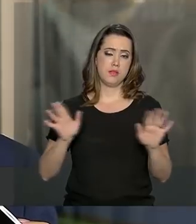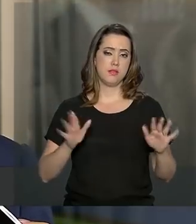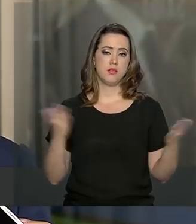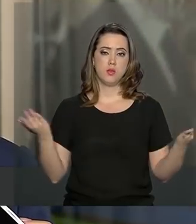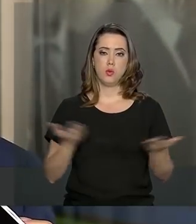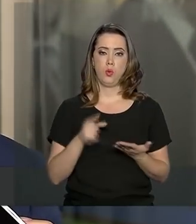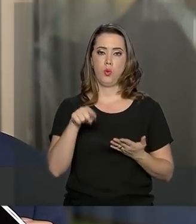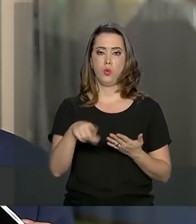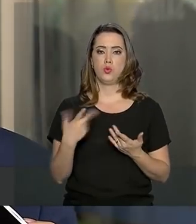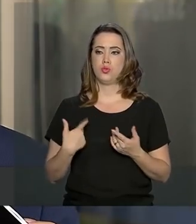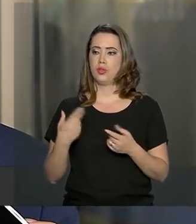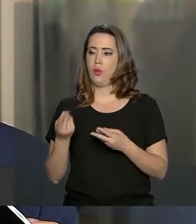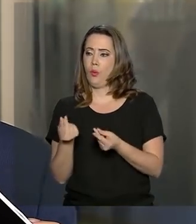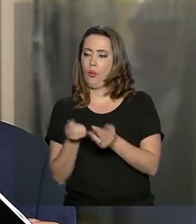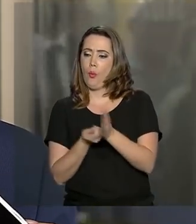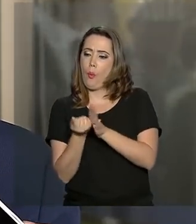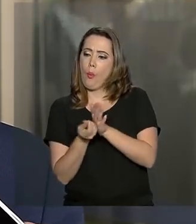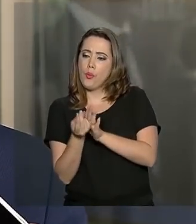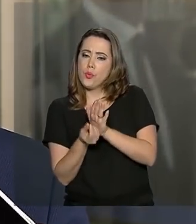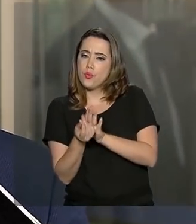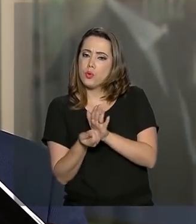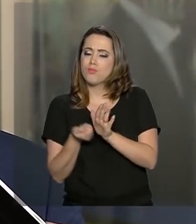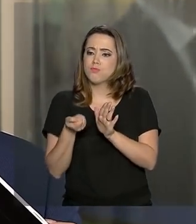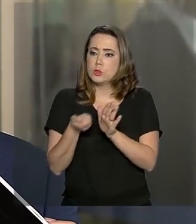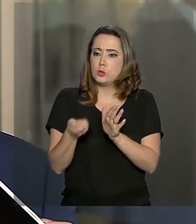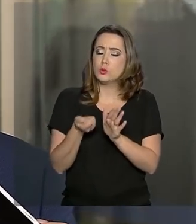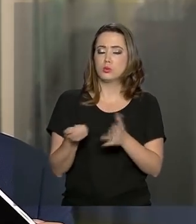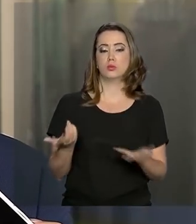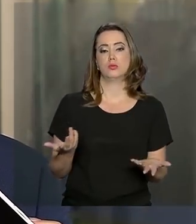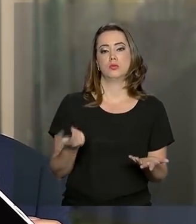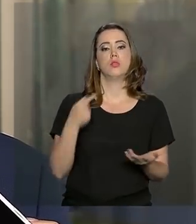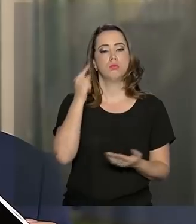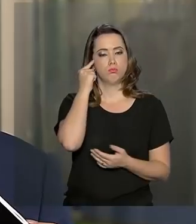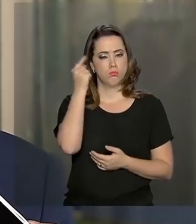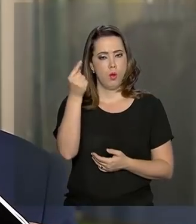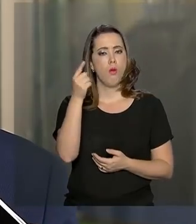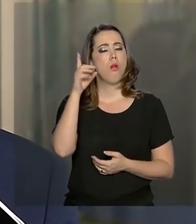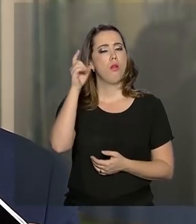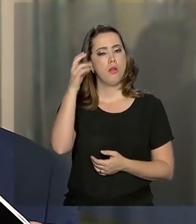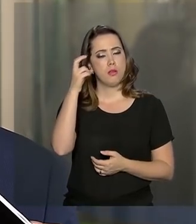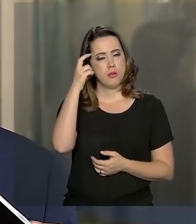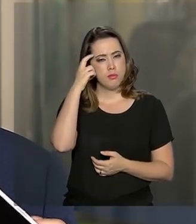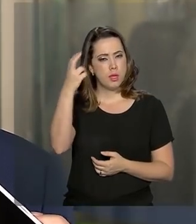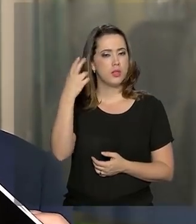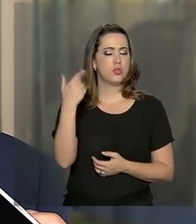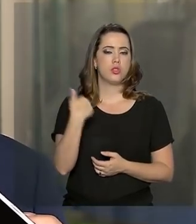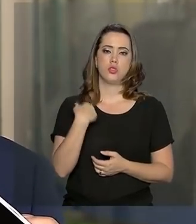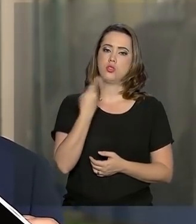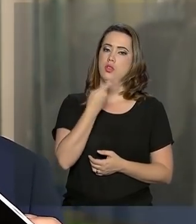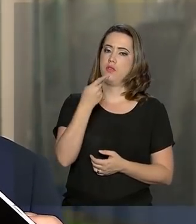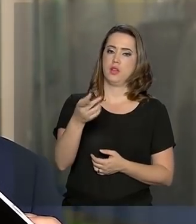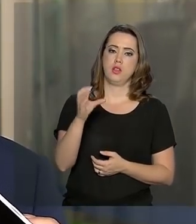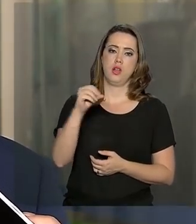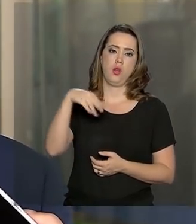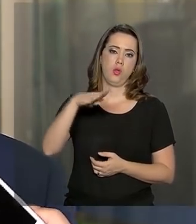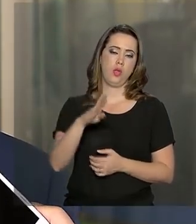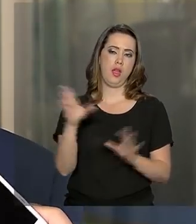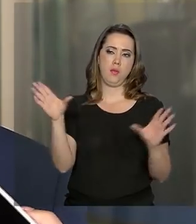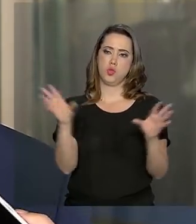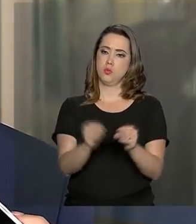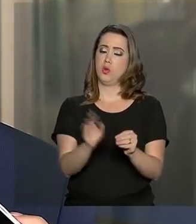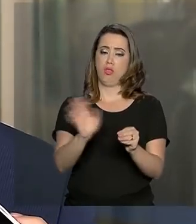cenário de restrição orçamentária. Então, é uma medida inteligente. A gente não está falando que a Conab vai ser